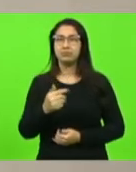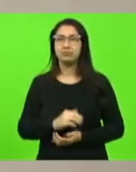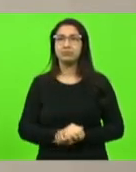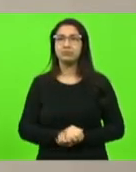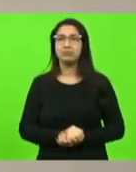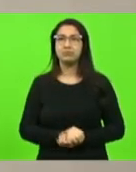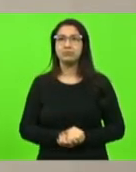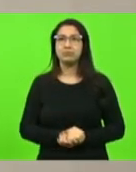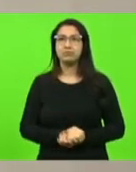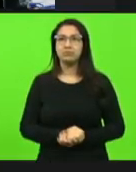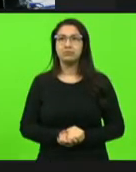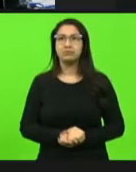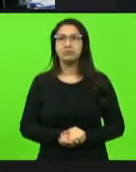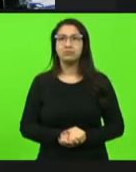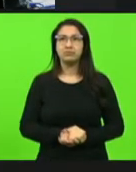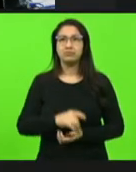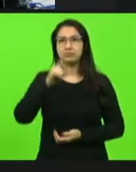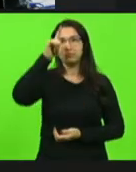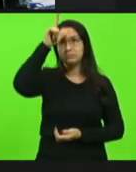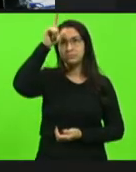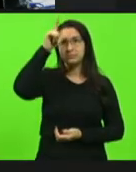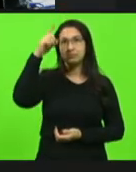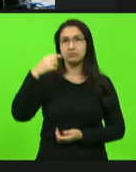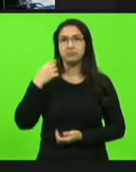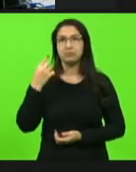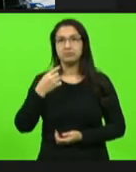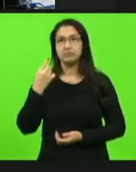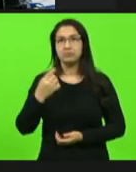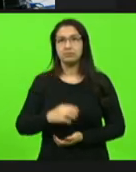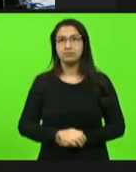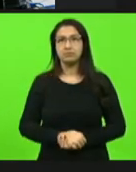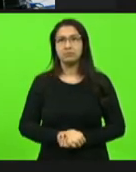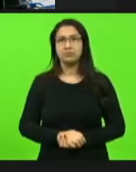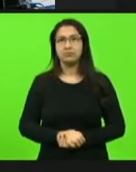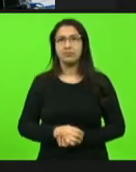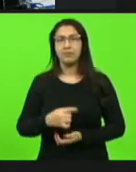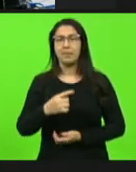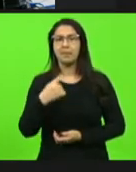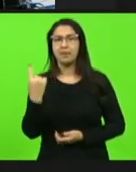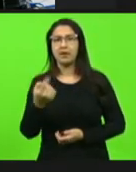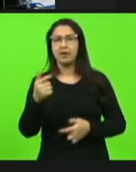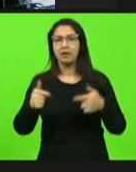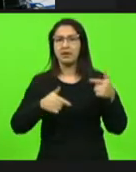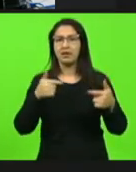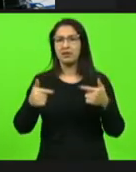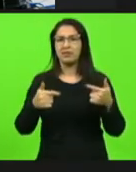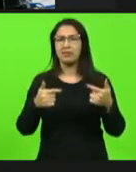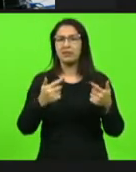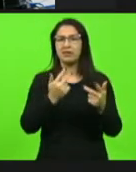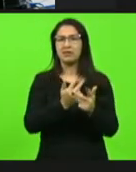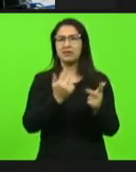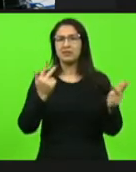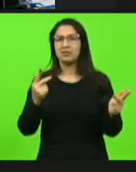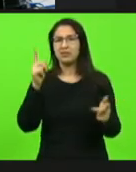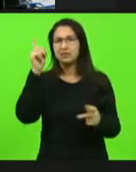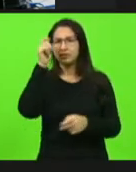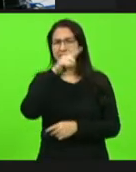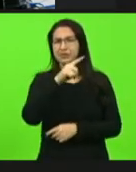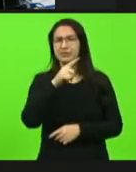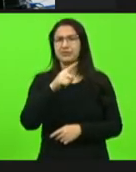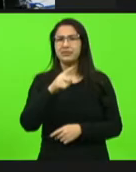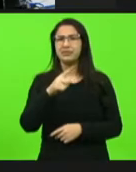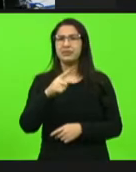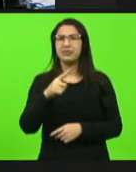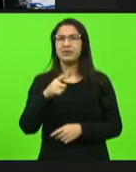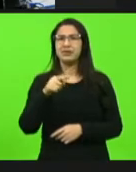Presidente. Deputado Lima. É só porque a questão que a gente trabalha de forma remota fica muito difícil de manifestar aqui até acionar o nosso